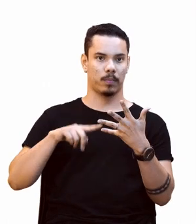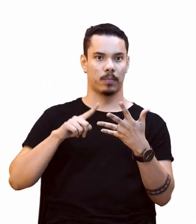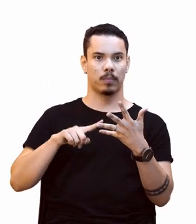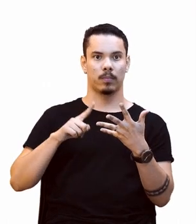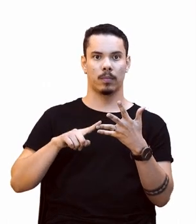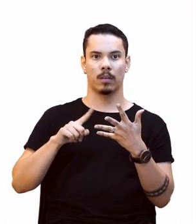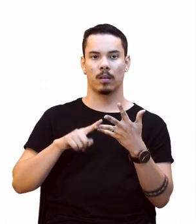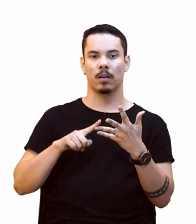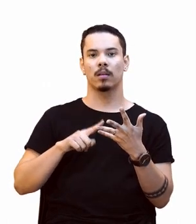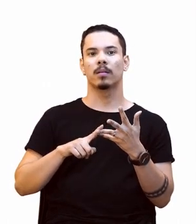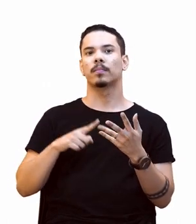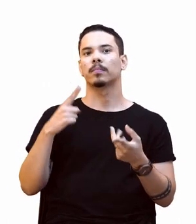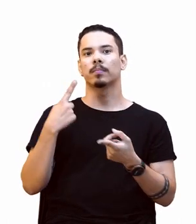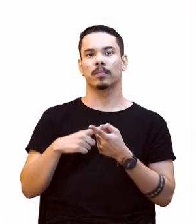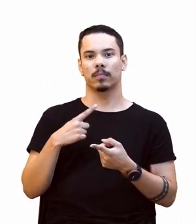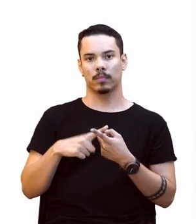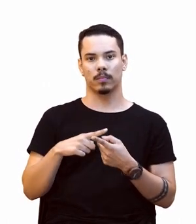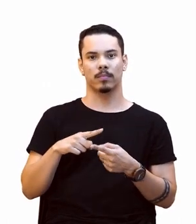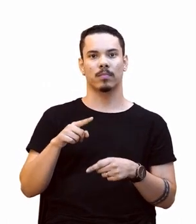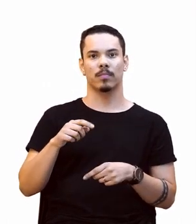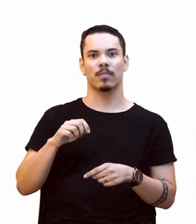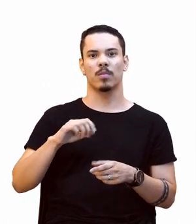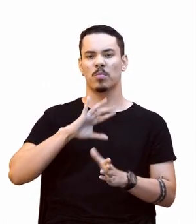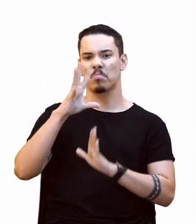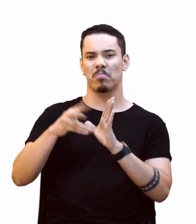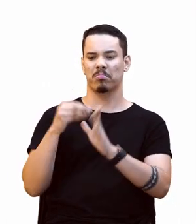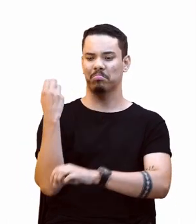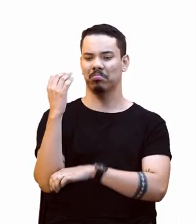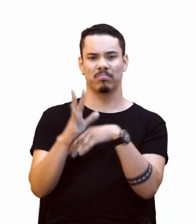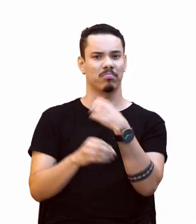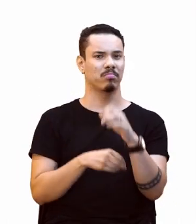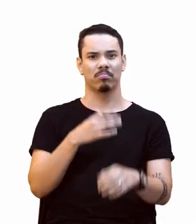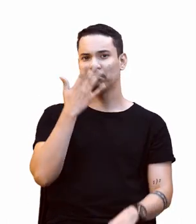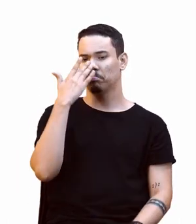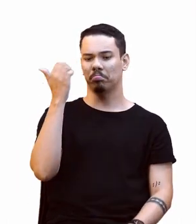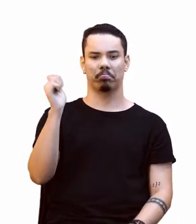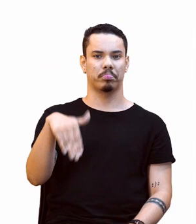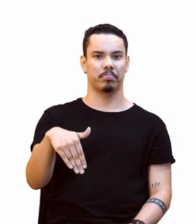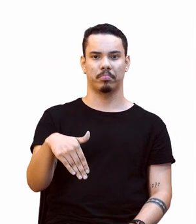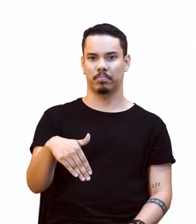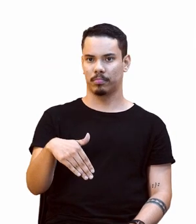considerar que o meu ambiente não importa muito para a vida de Brian.